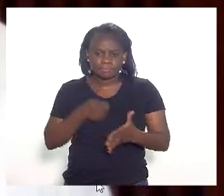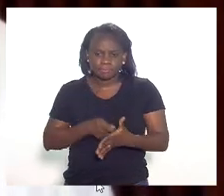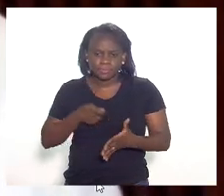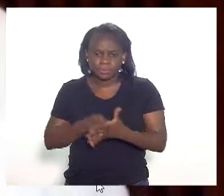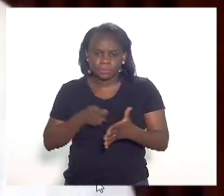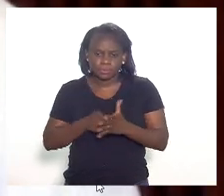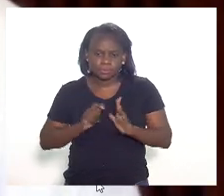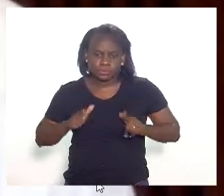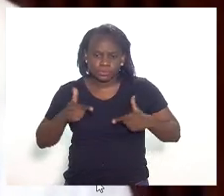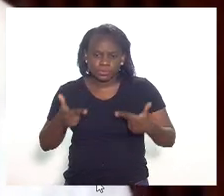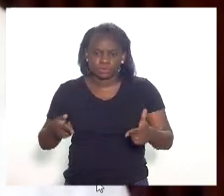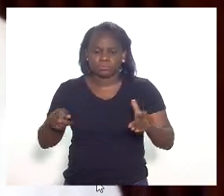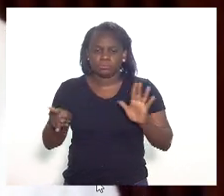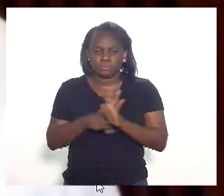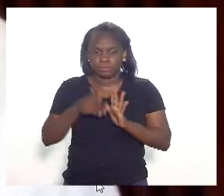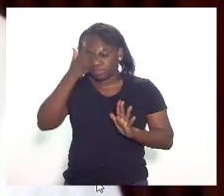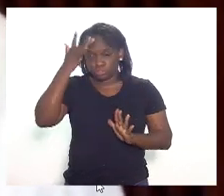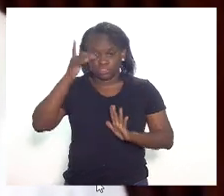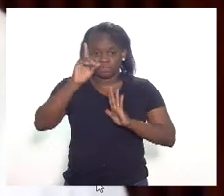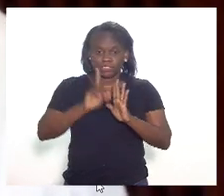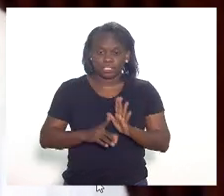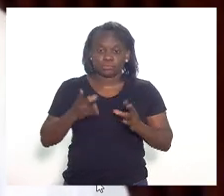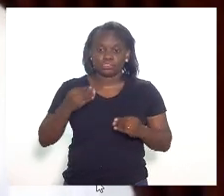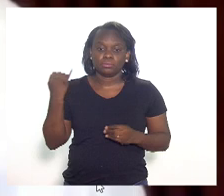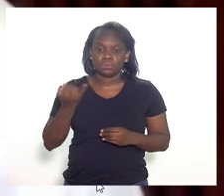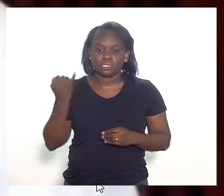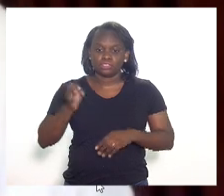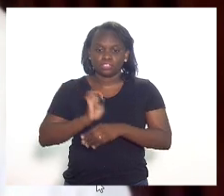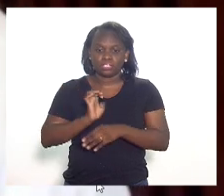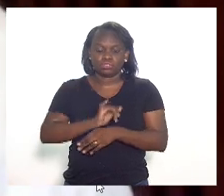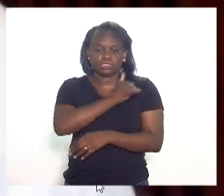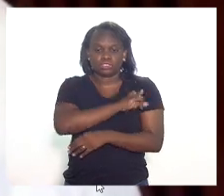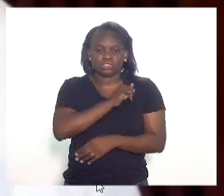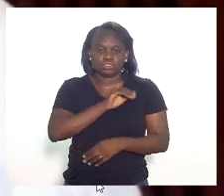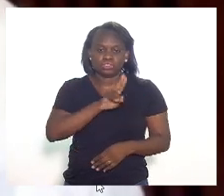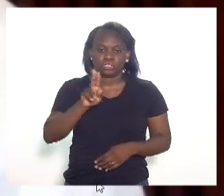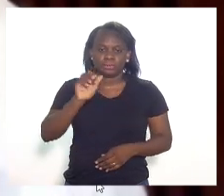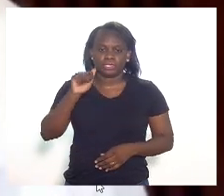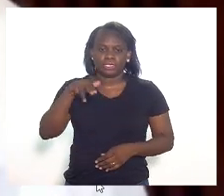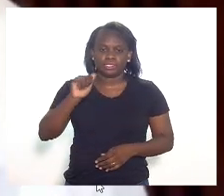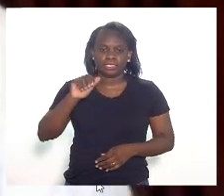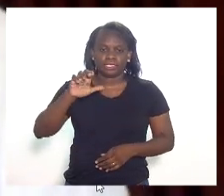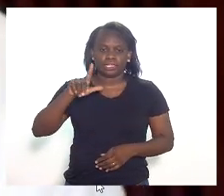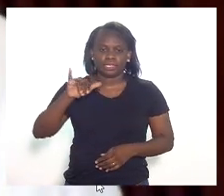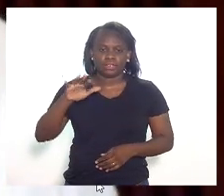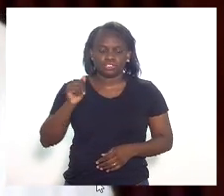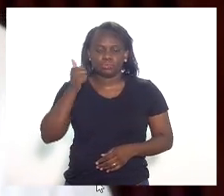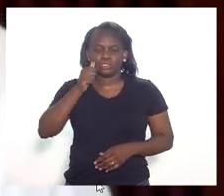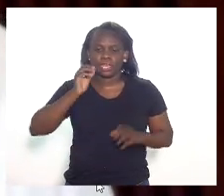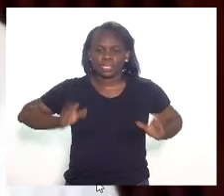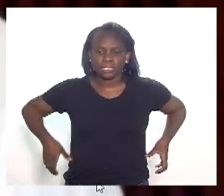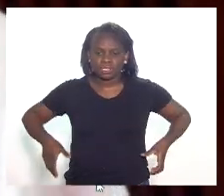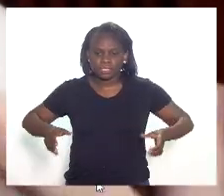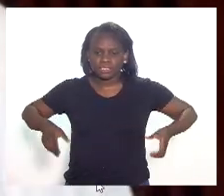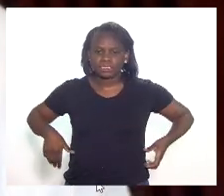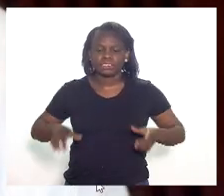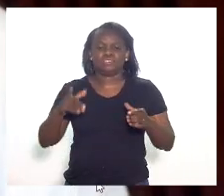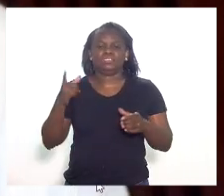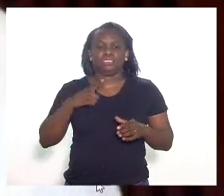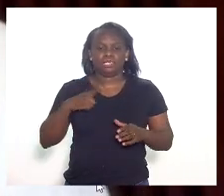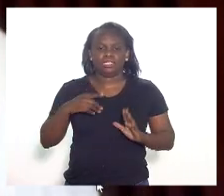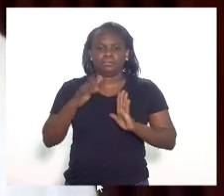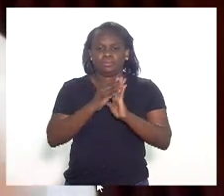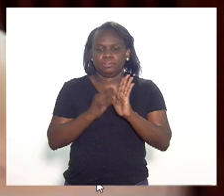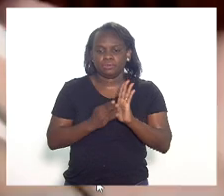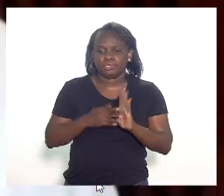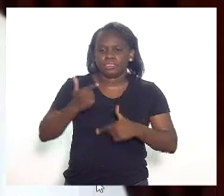da causa da pessoa com deficiência, muito importante para o estado do Rio de Janeiro. Seu nome era Ana Cláudia, uma cadeirante que integrou os quadros do